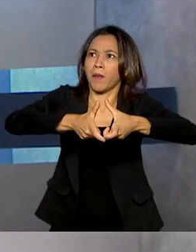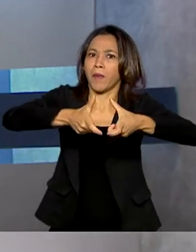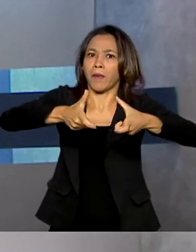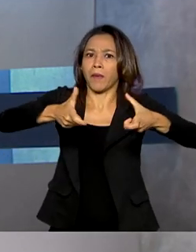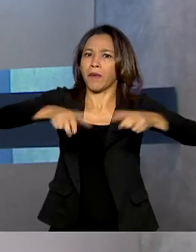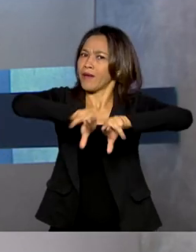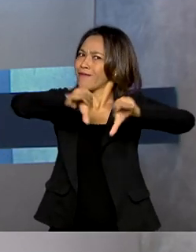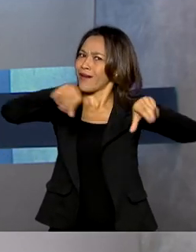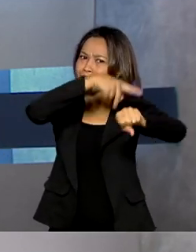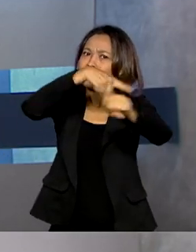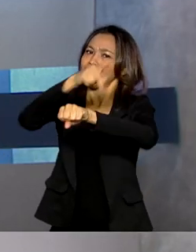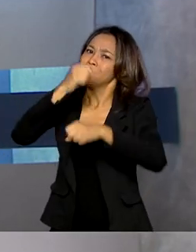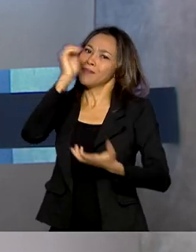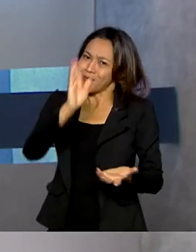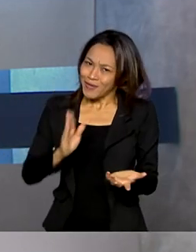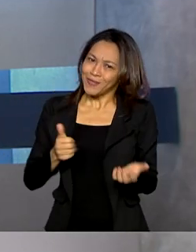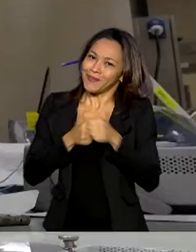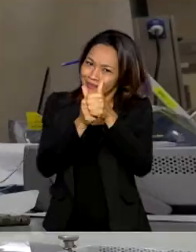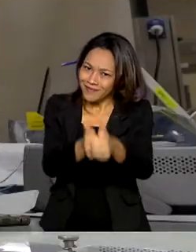e o Brasil é um deles.